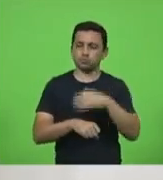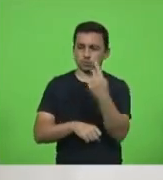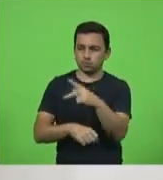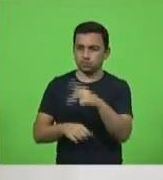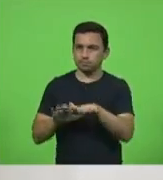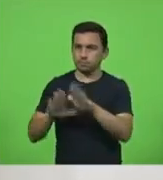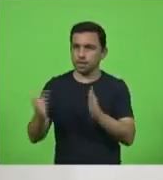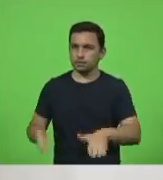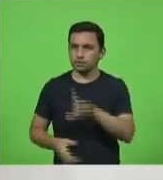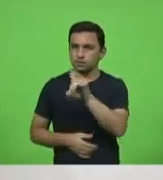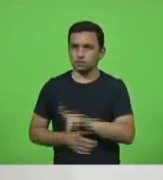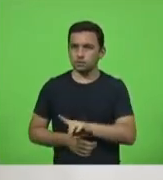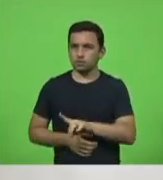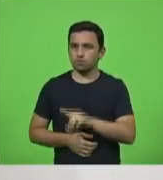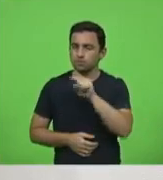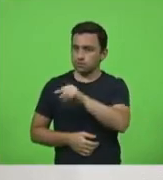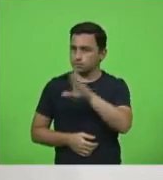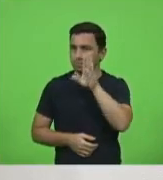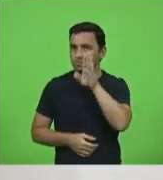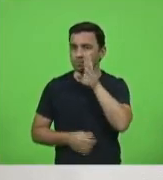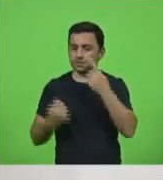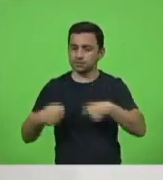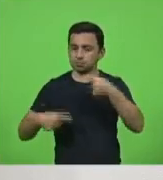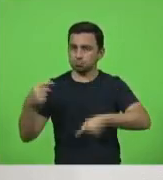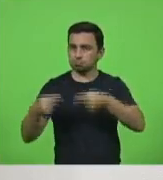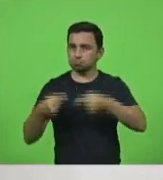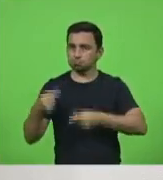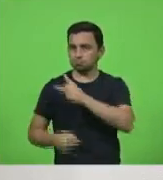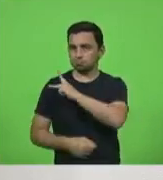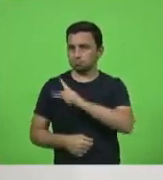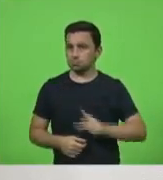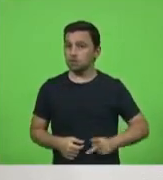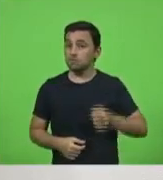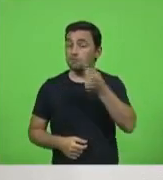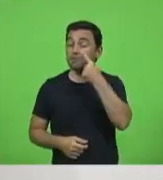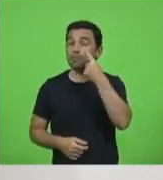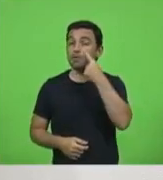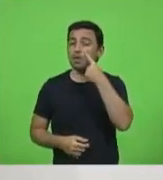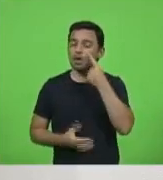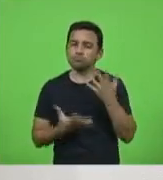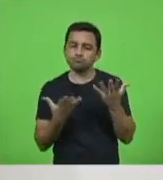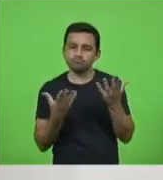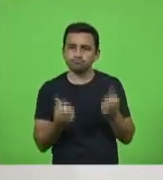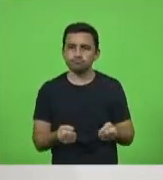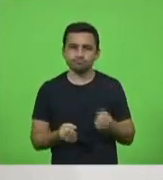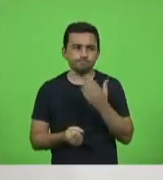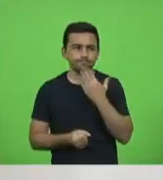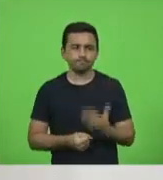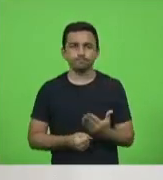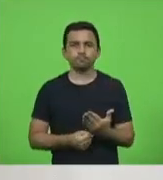deputado Berlanda, que discuta com o presidente a possibilidade de a gente acolher esse pedido.